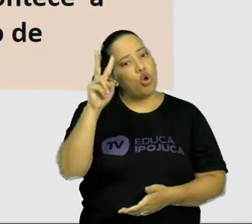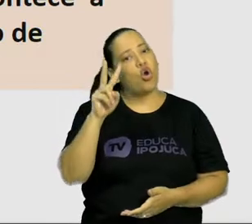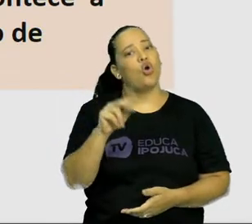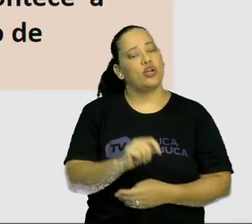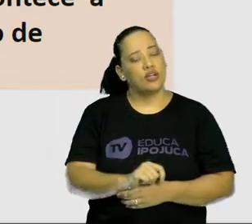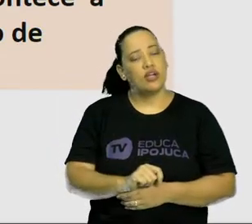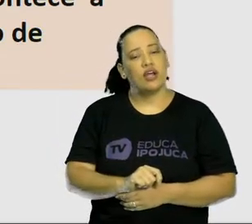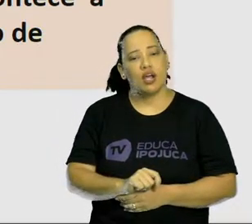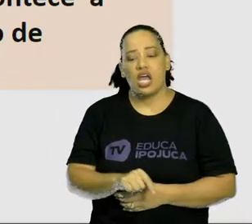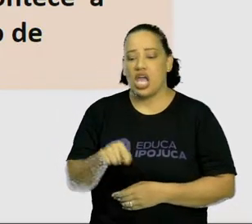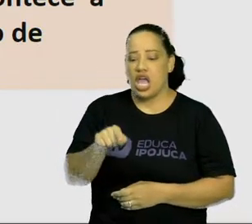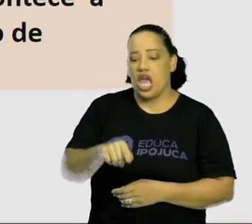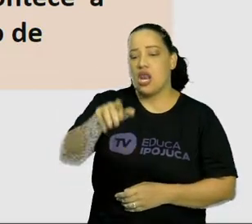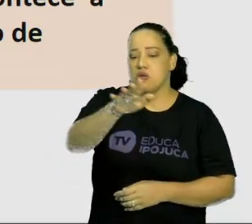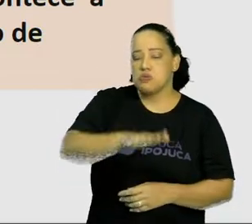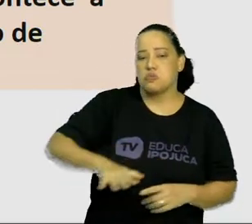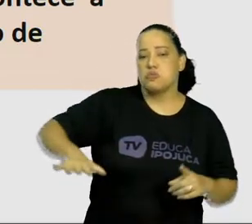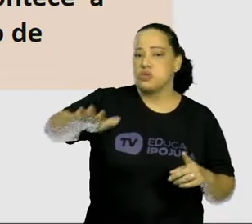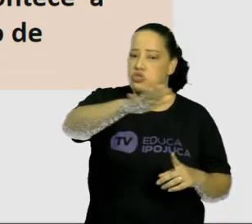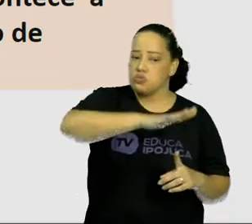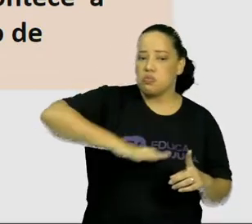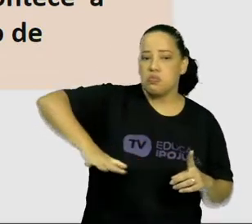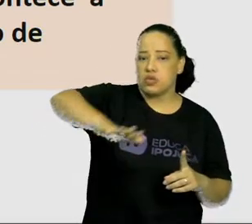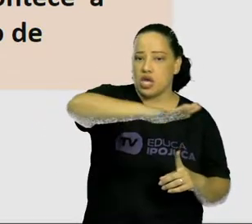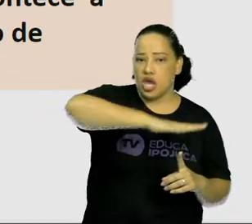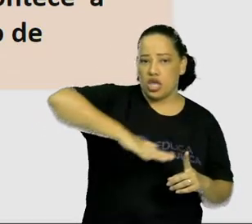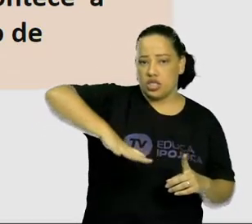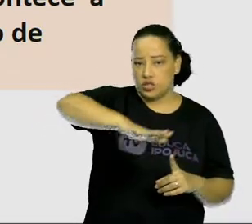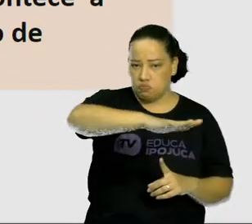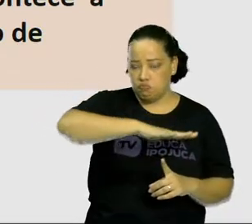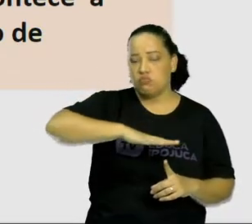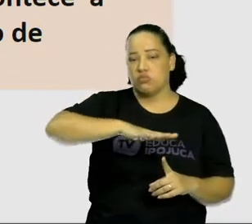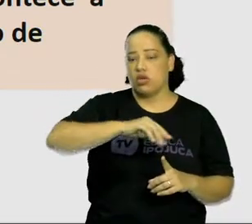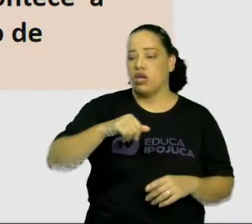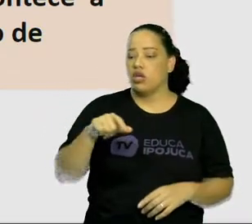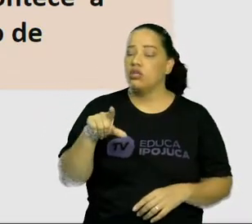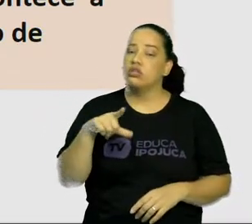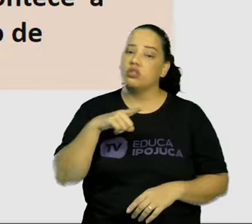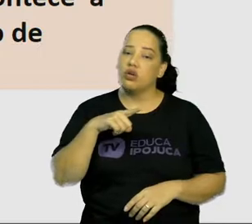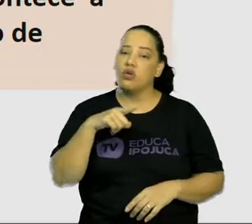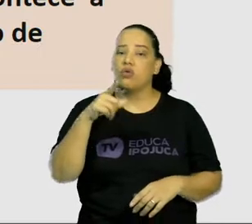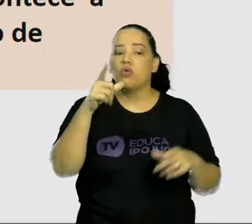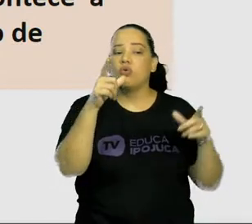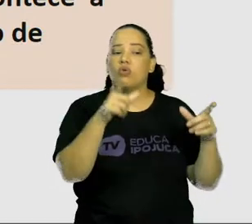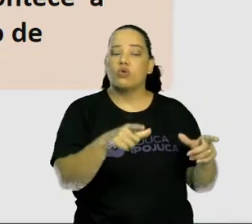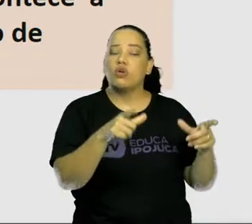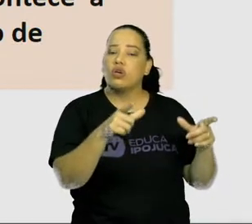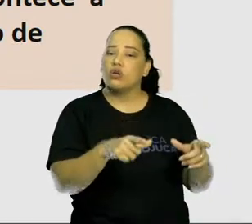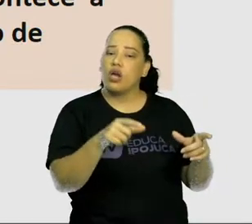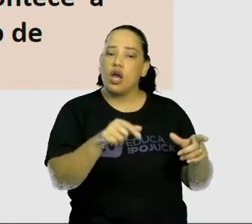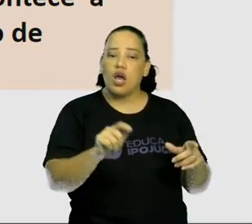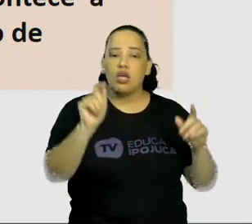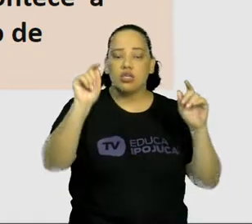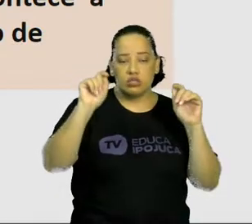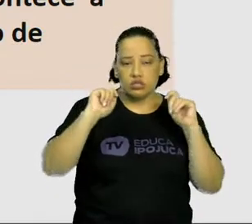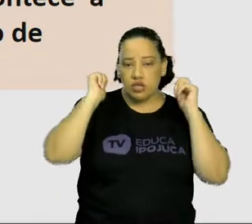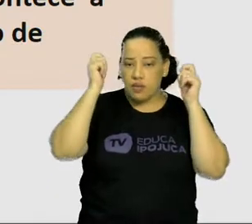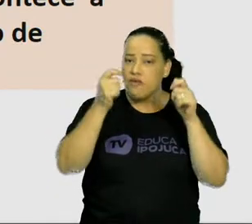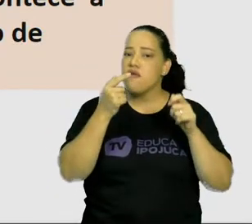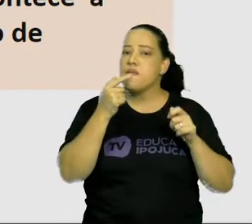quê? De ambiente. E vocês lembram o Espaço, aconteceu a história que eu contei para vocês?